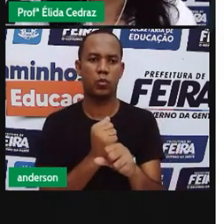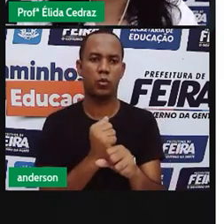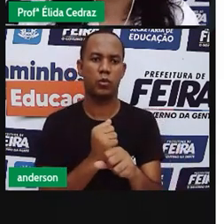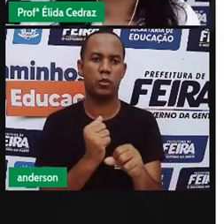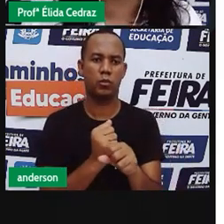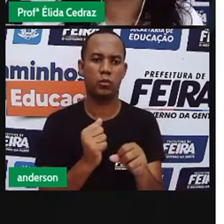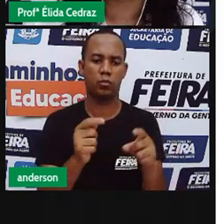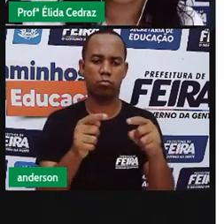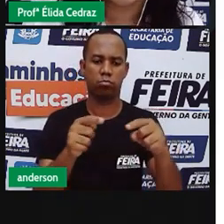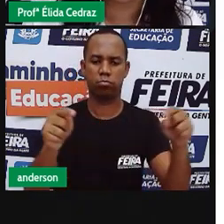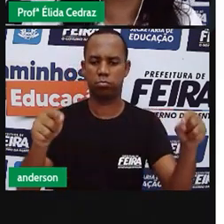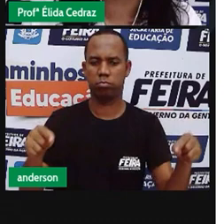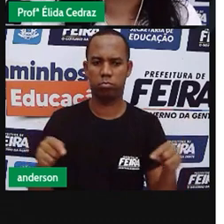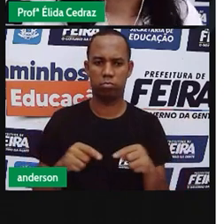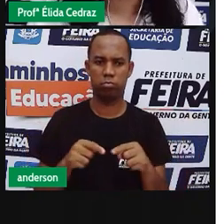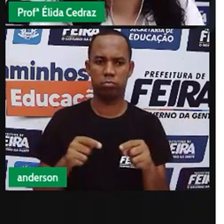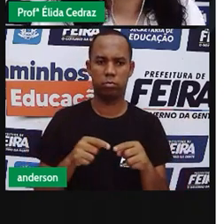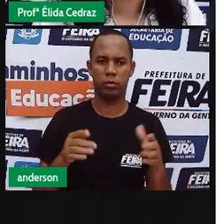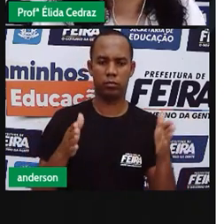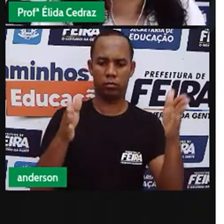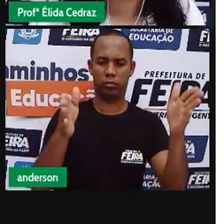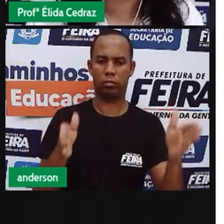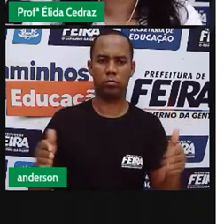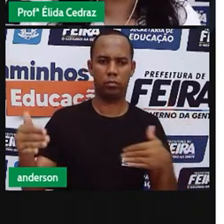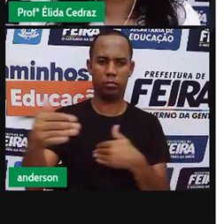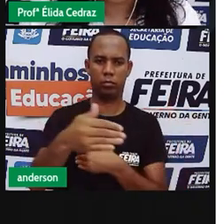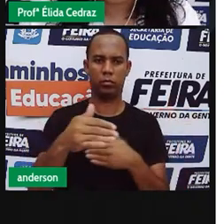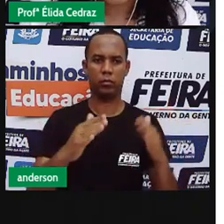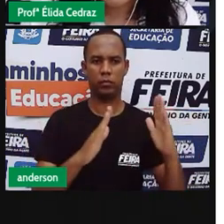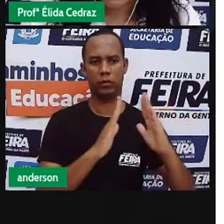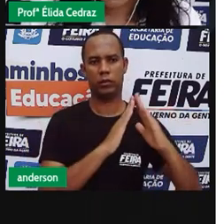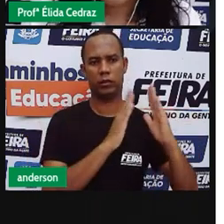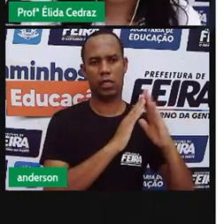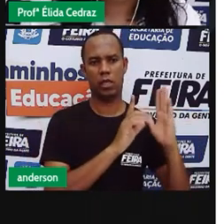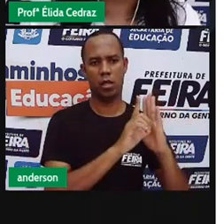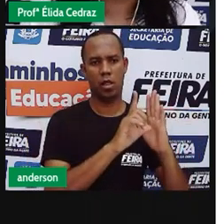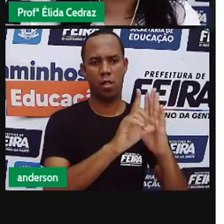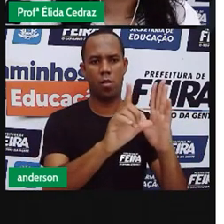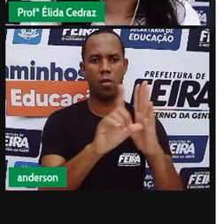quarteirões, as quadras, onde tem as casas e as ruas.